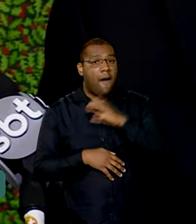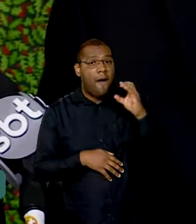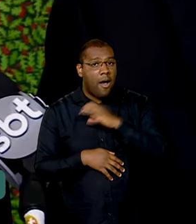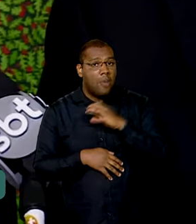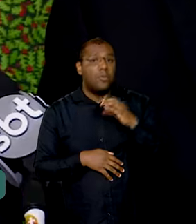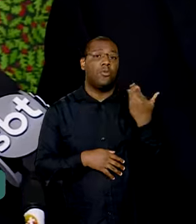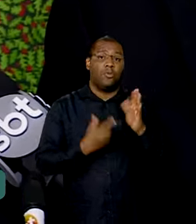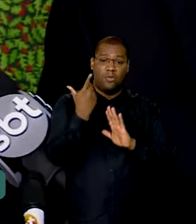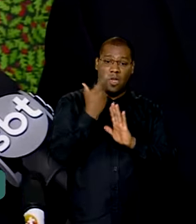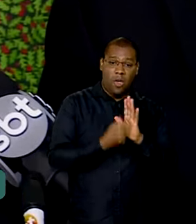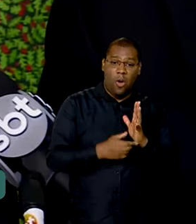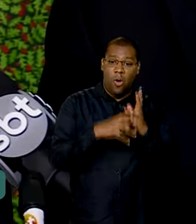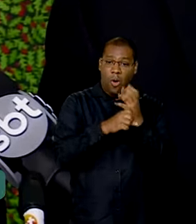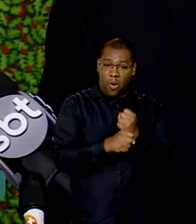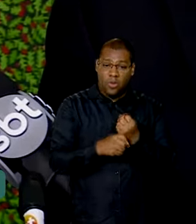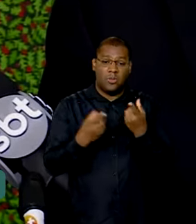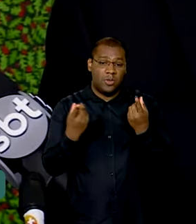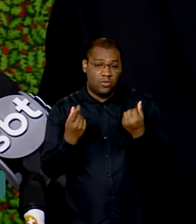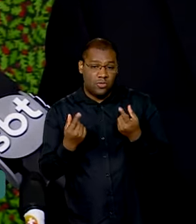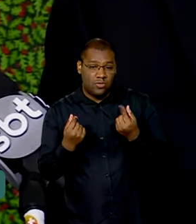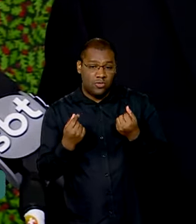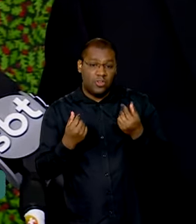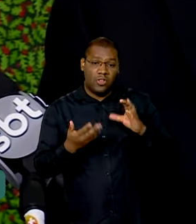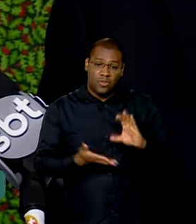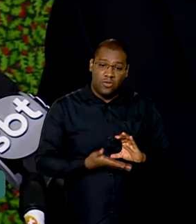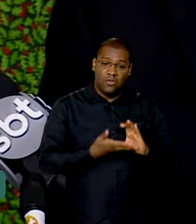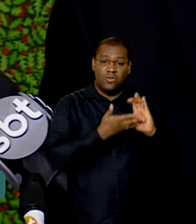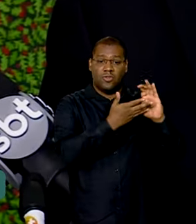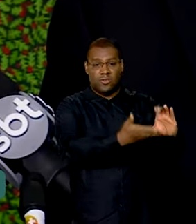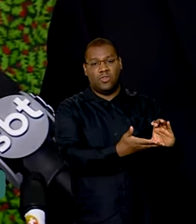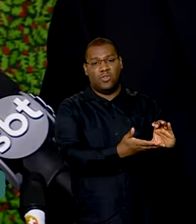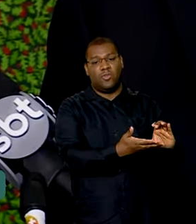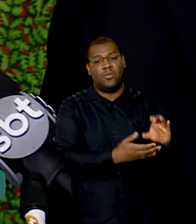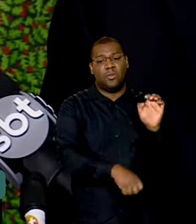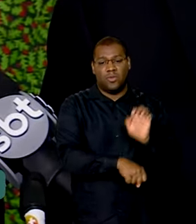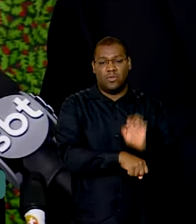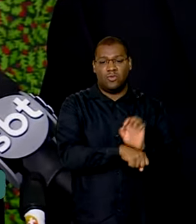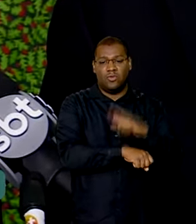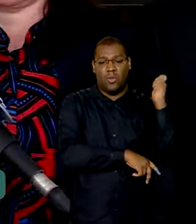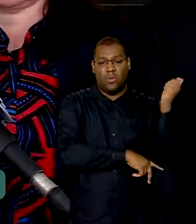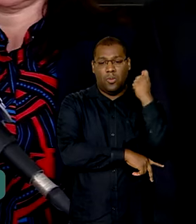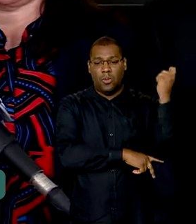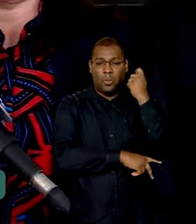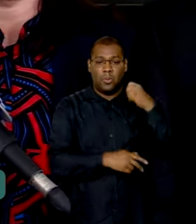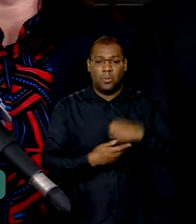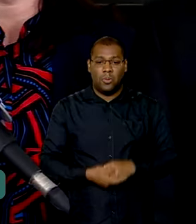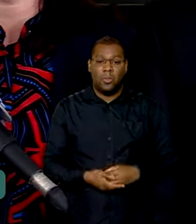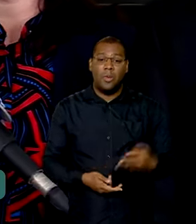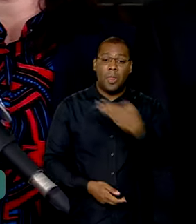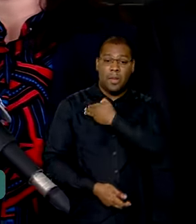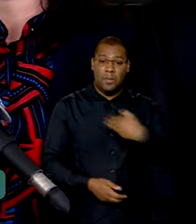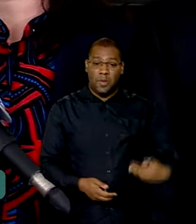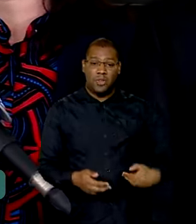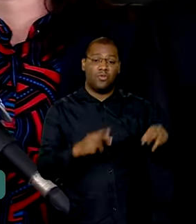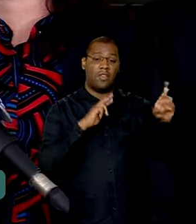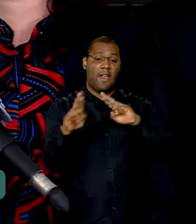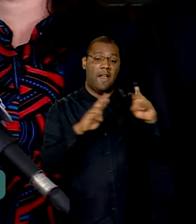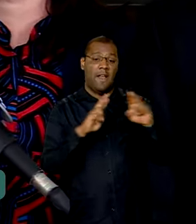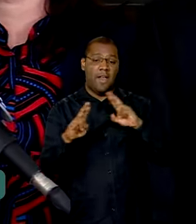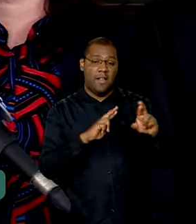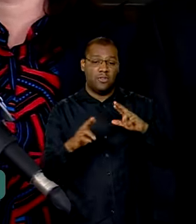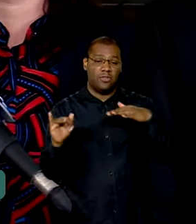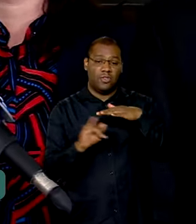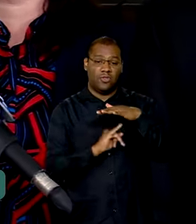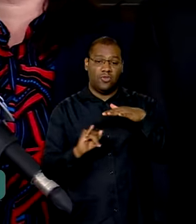orçamentário, financeiro e com incentivos e benefícios, o Estado do Rio Grande do Sul. O ministro das Relações Institucionais